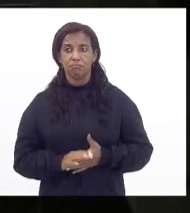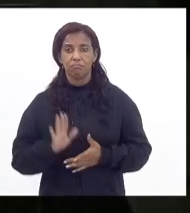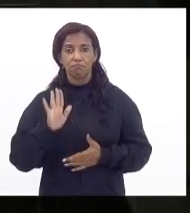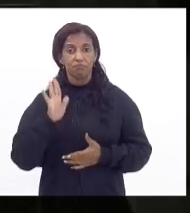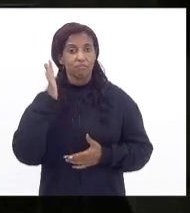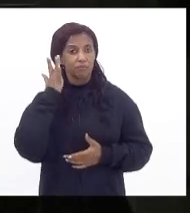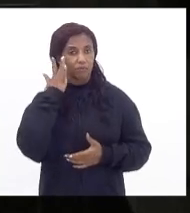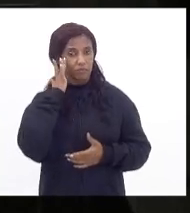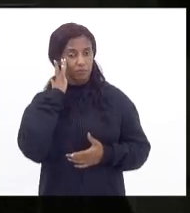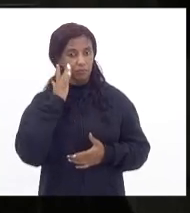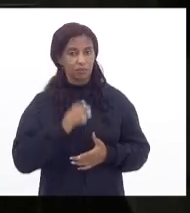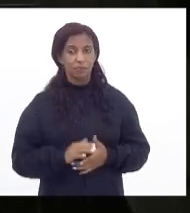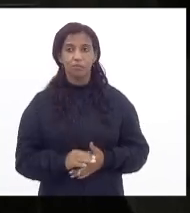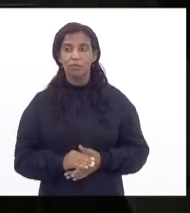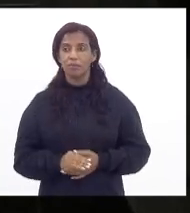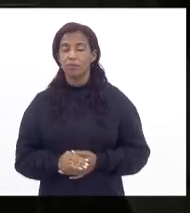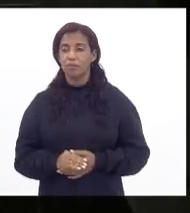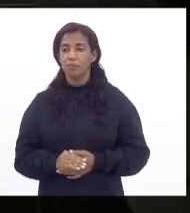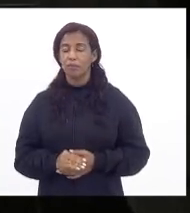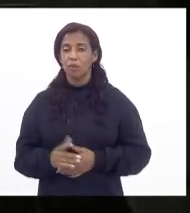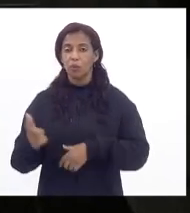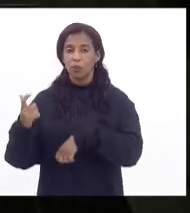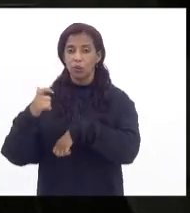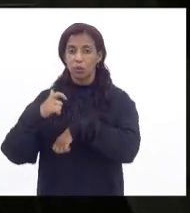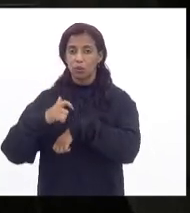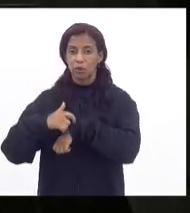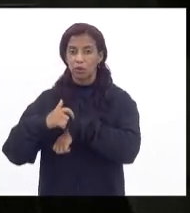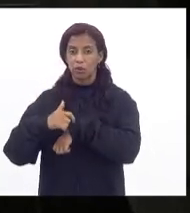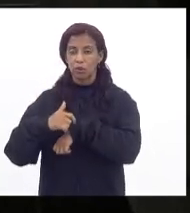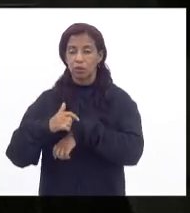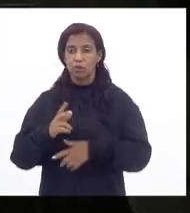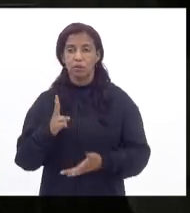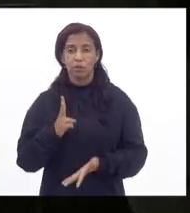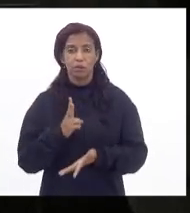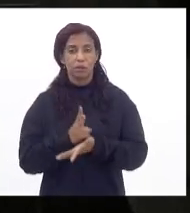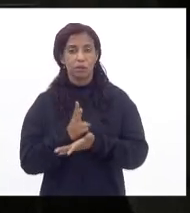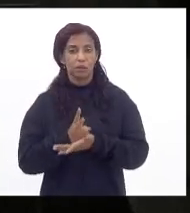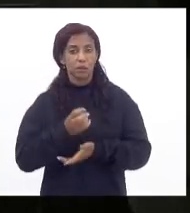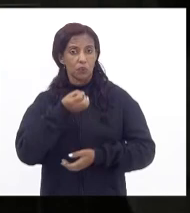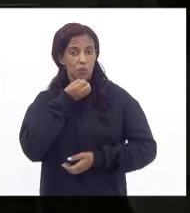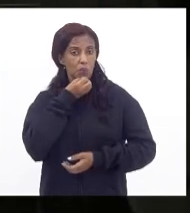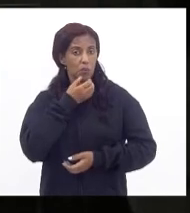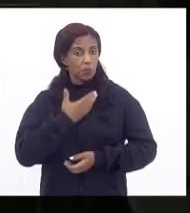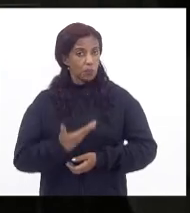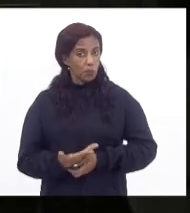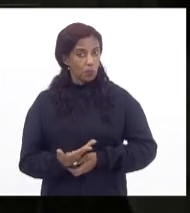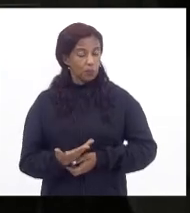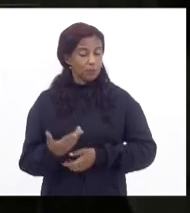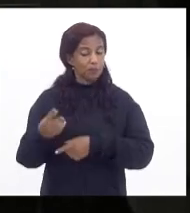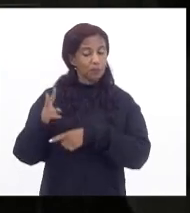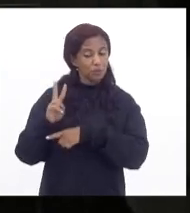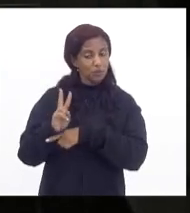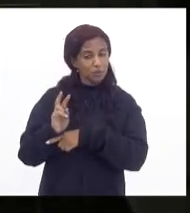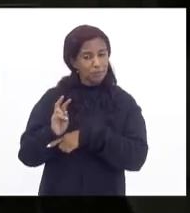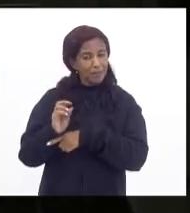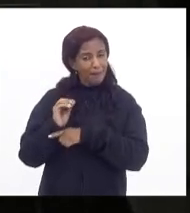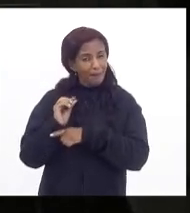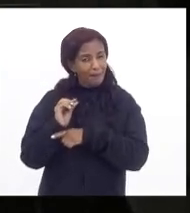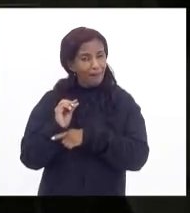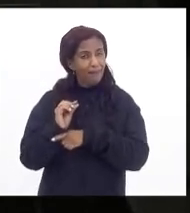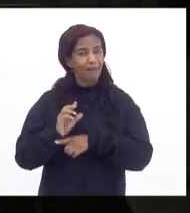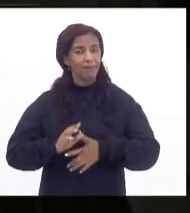acho que o tempo sempre foi bom conselhê-lo aguardar um pouquinho mais